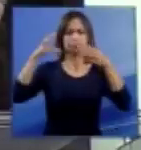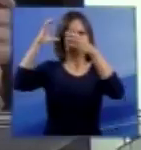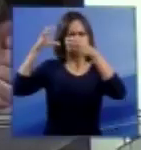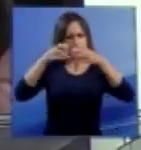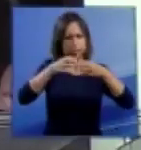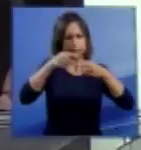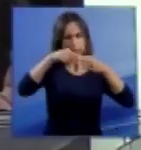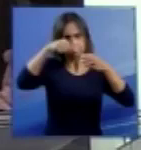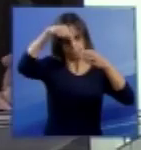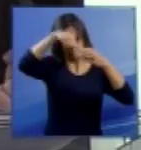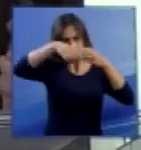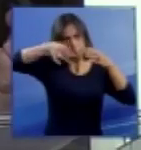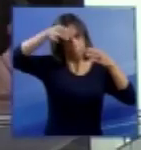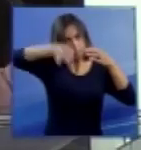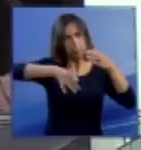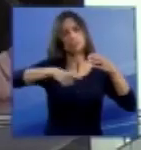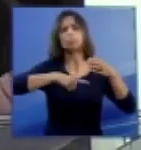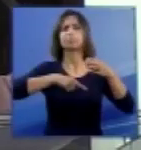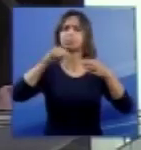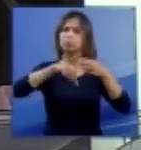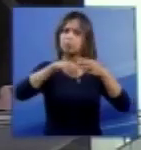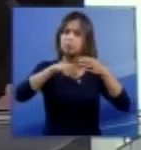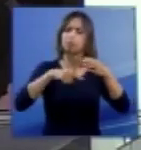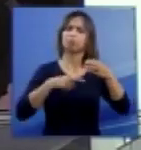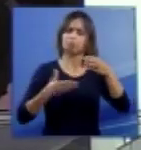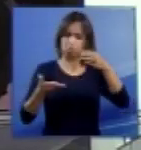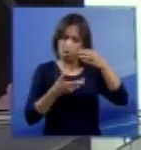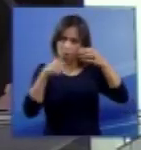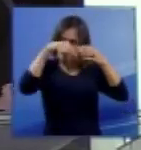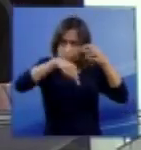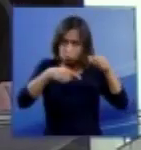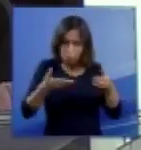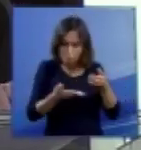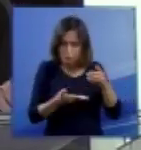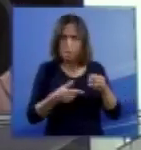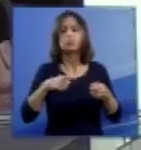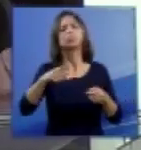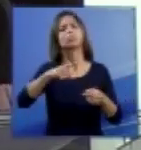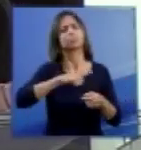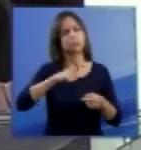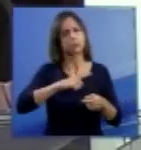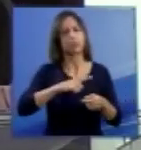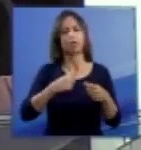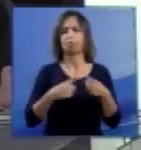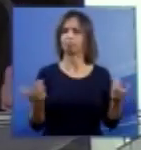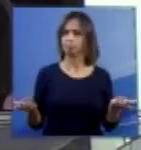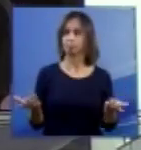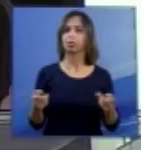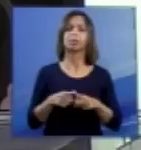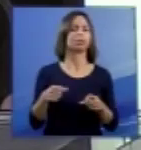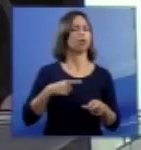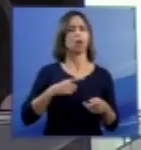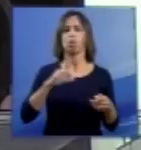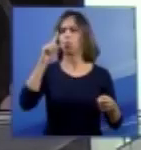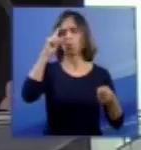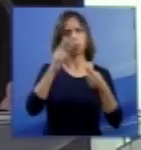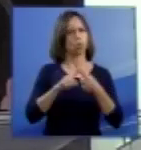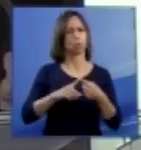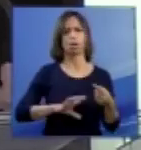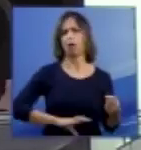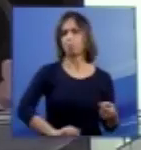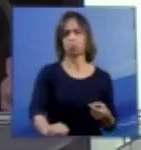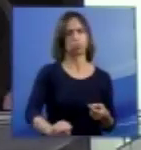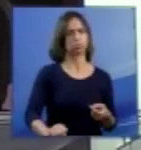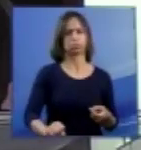desempenho de funções vitais e de ligação com a consciência, o que contraindica o aborto desse feto